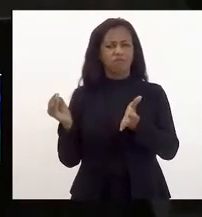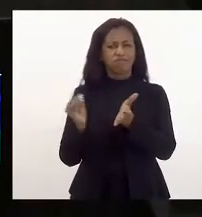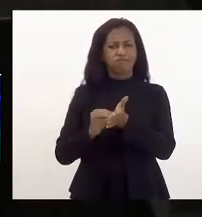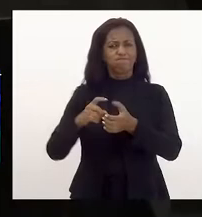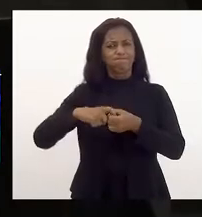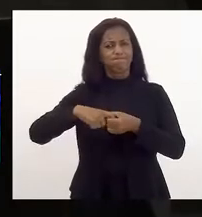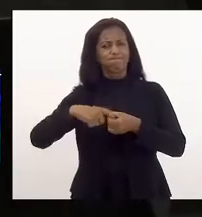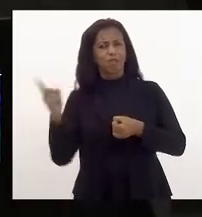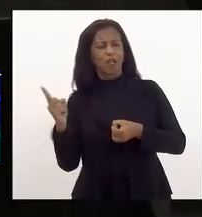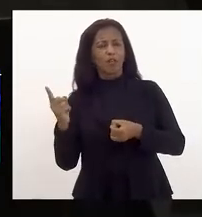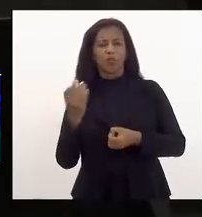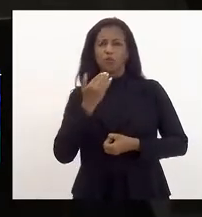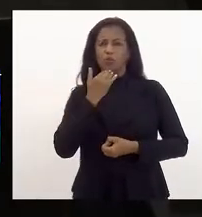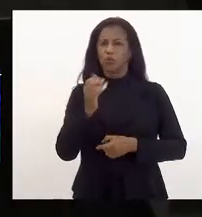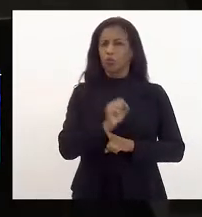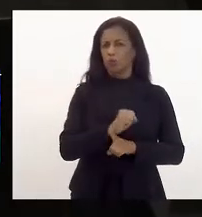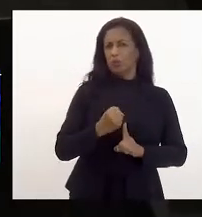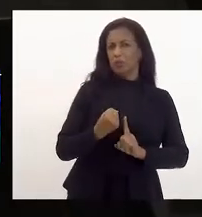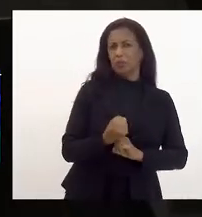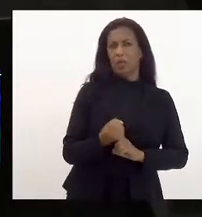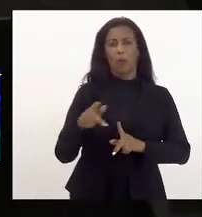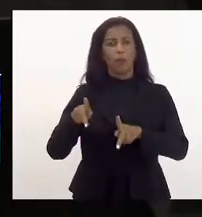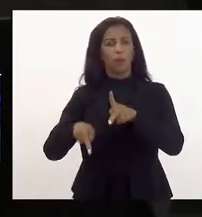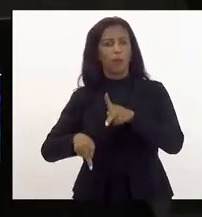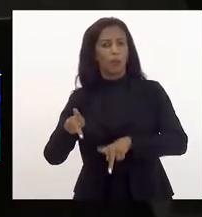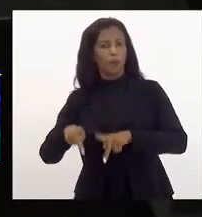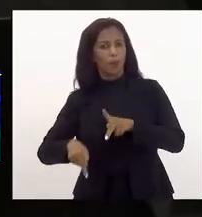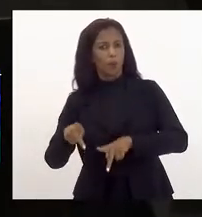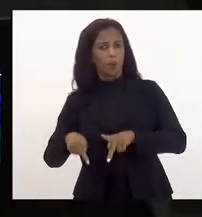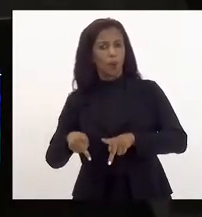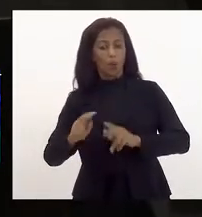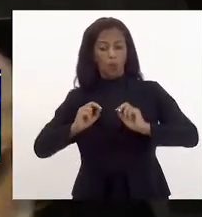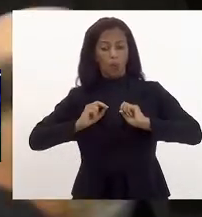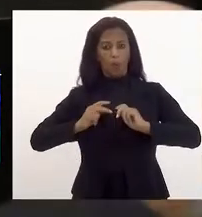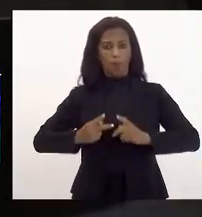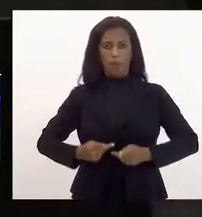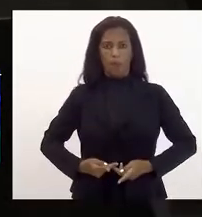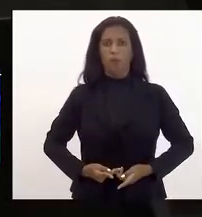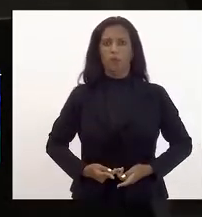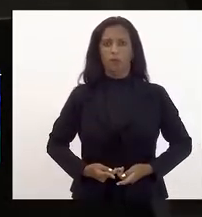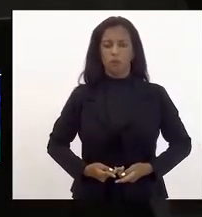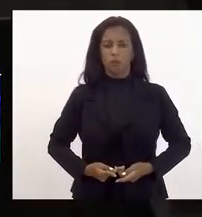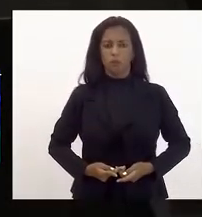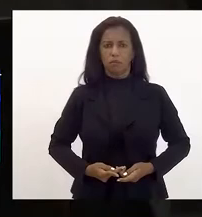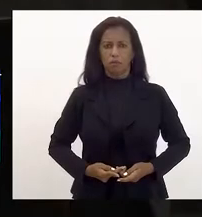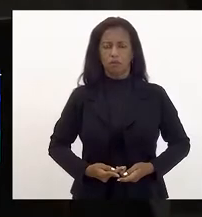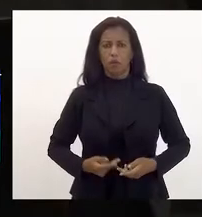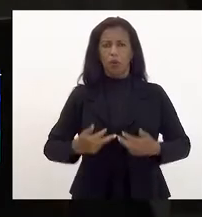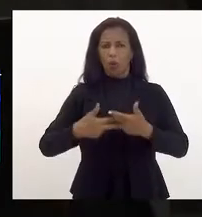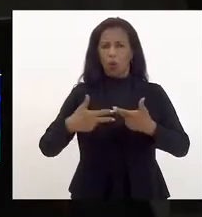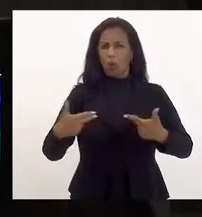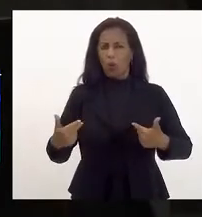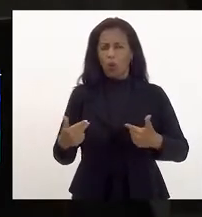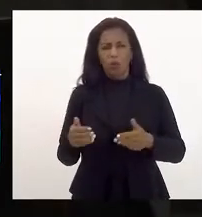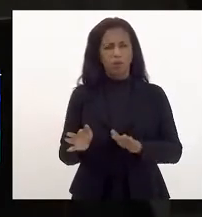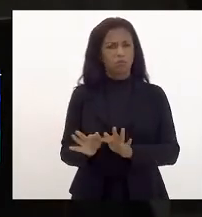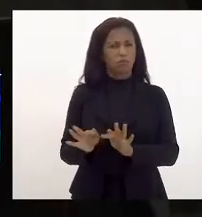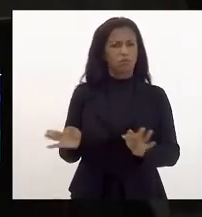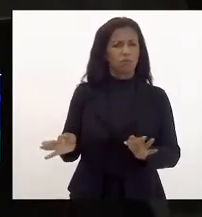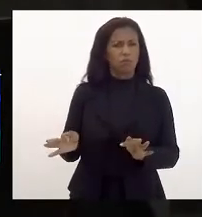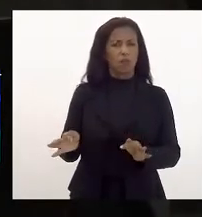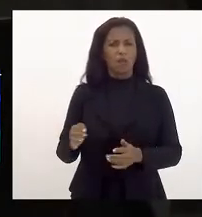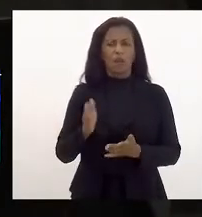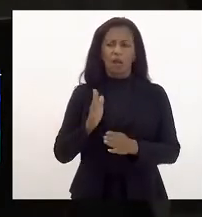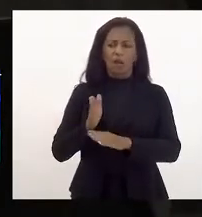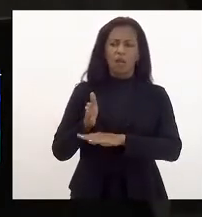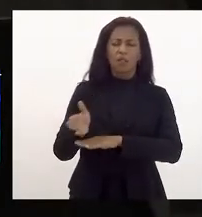das demandas sociais das demandas populares das demandas humanas humanas coisas muito concretas acesso a